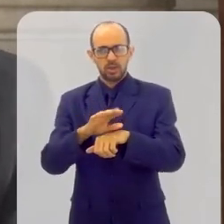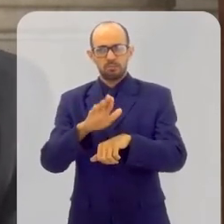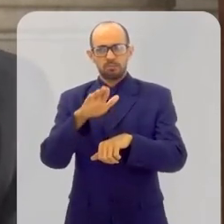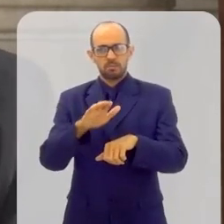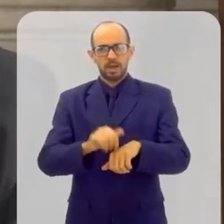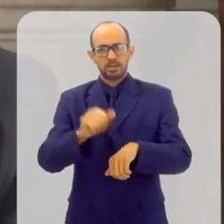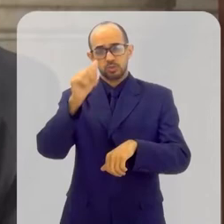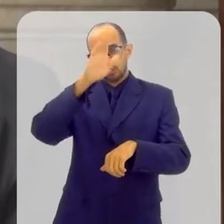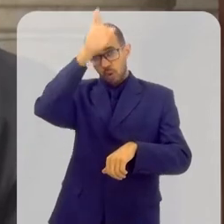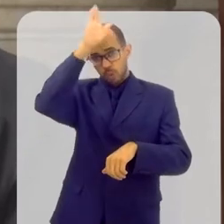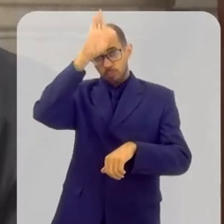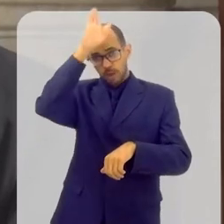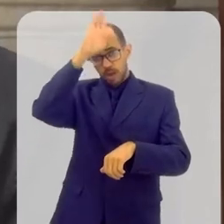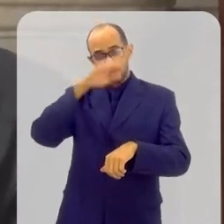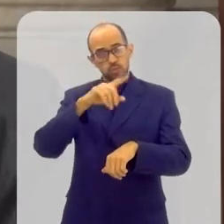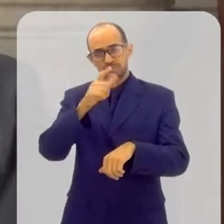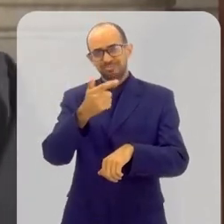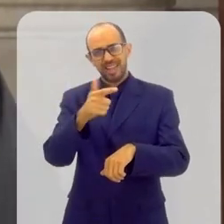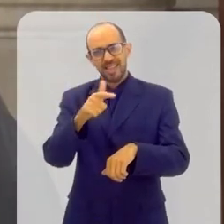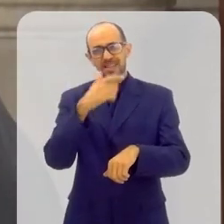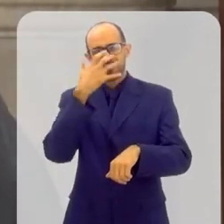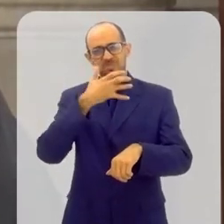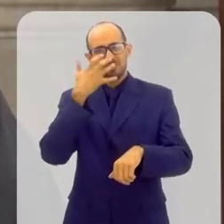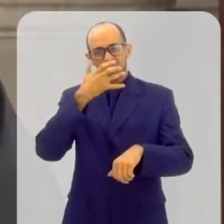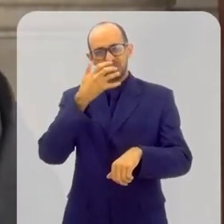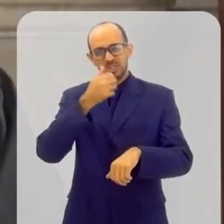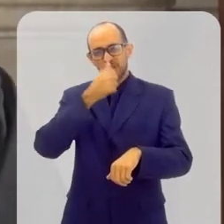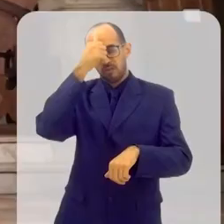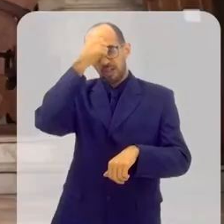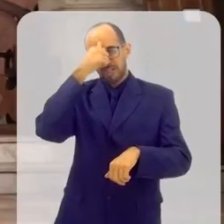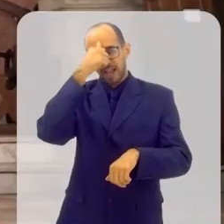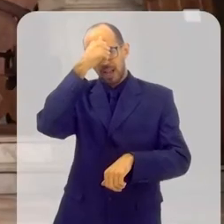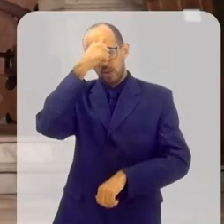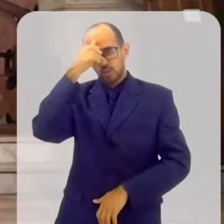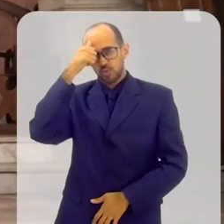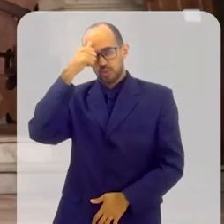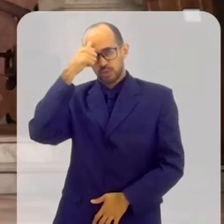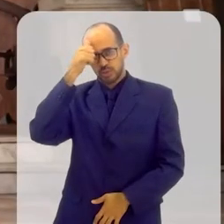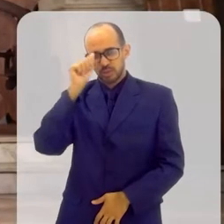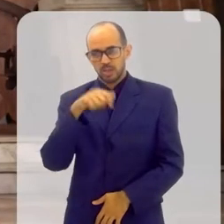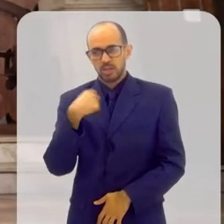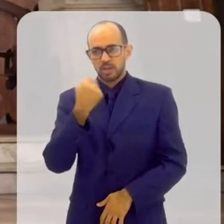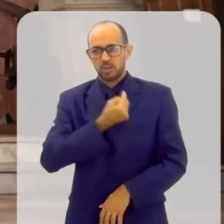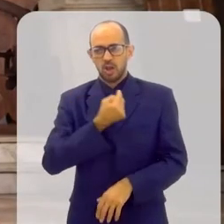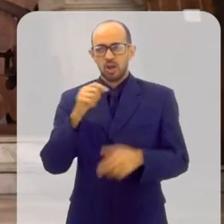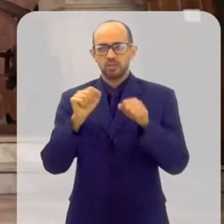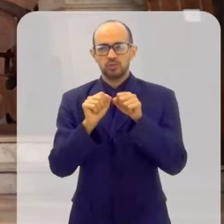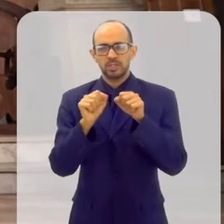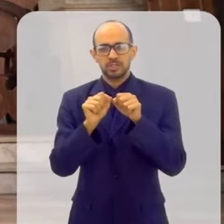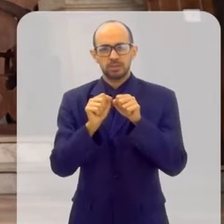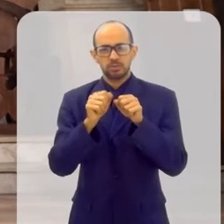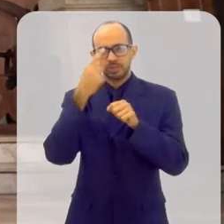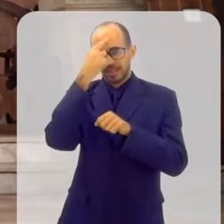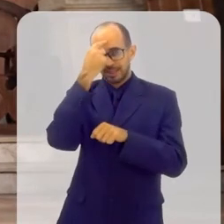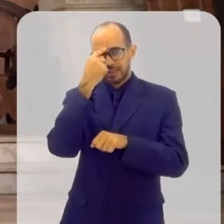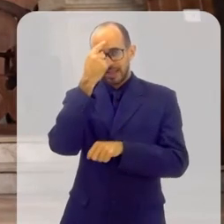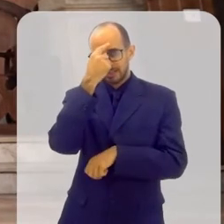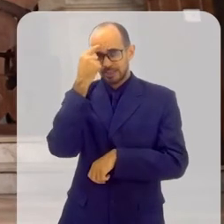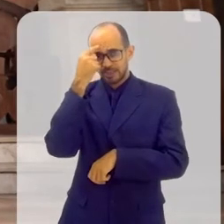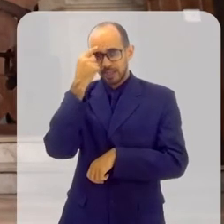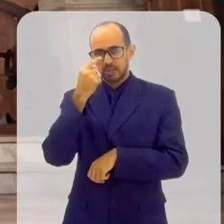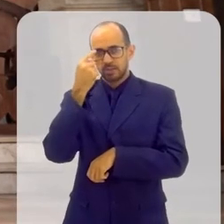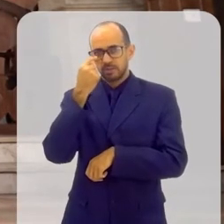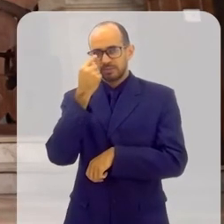sinal da cruz sobre a testa do crismando. No nosso rito, a gente faz na testa, nos olhos,